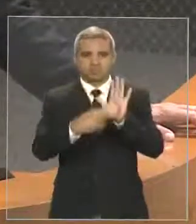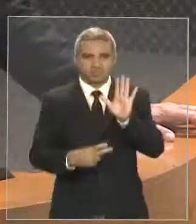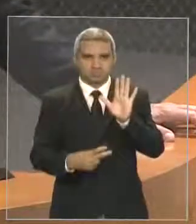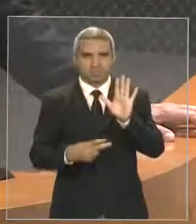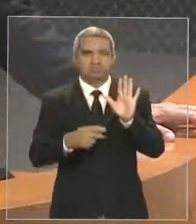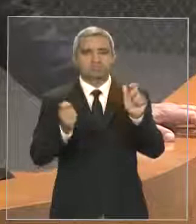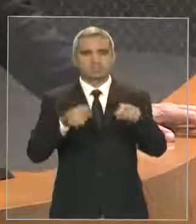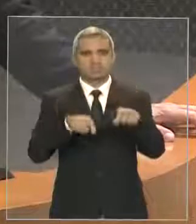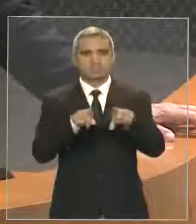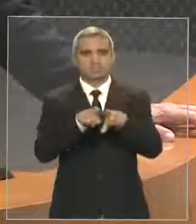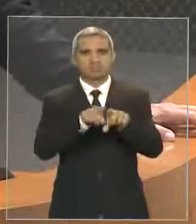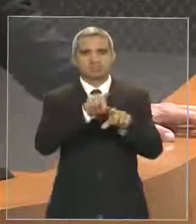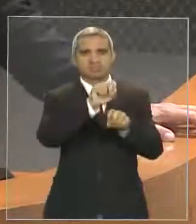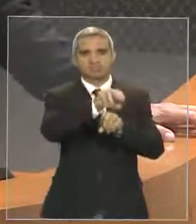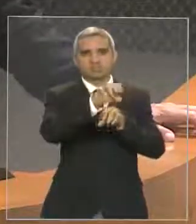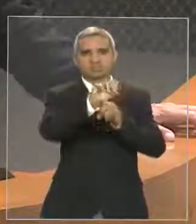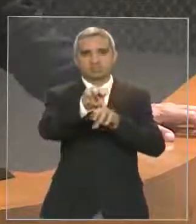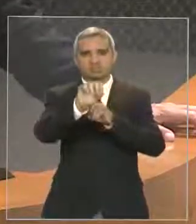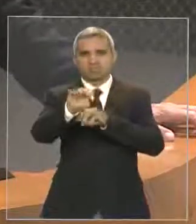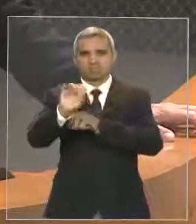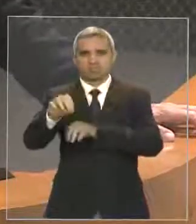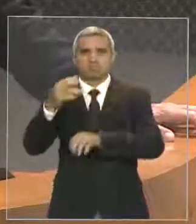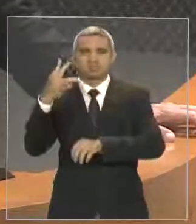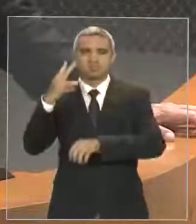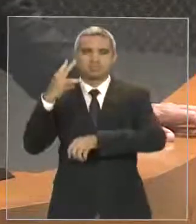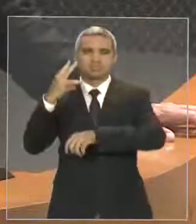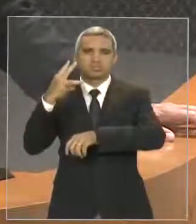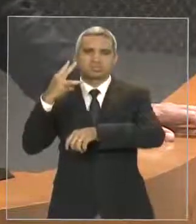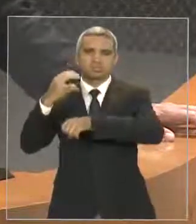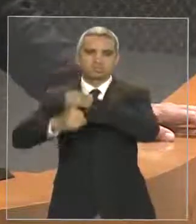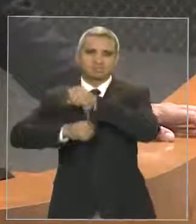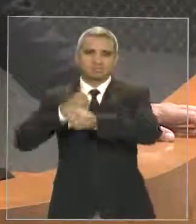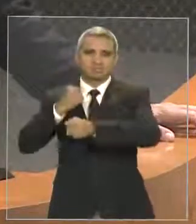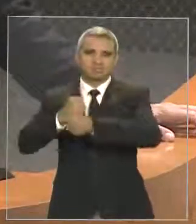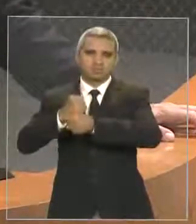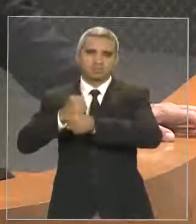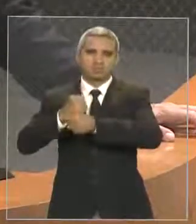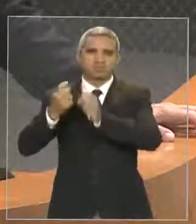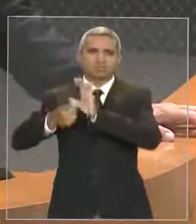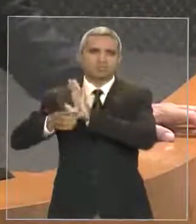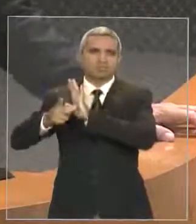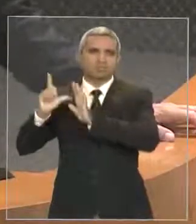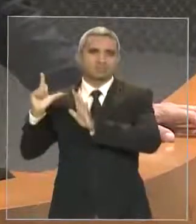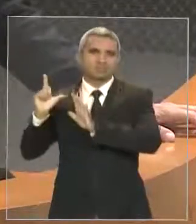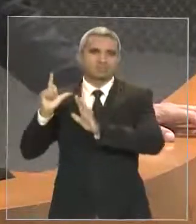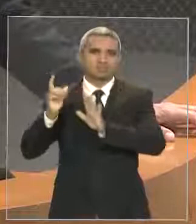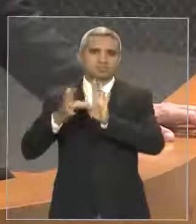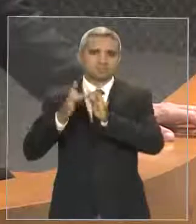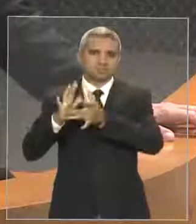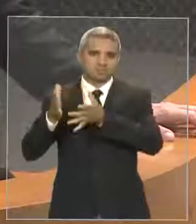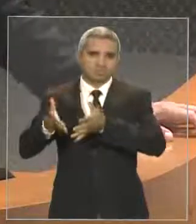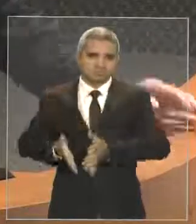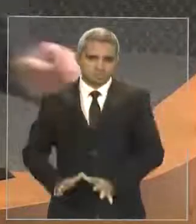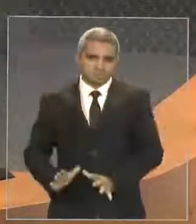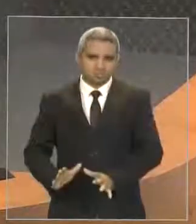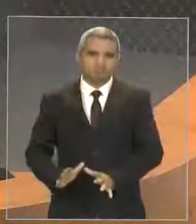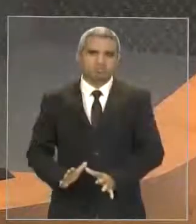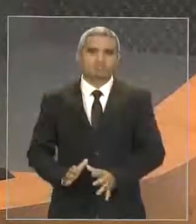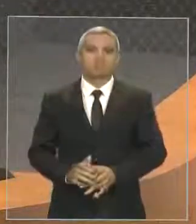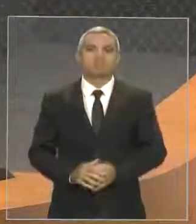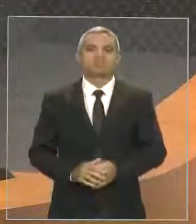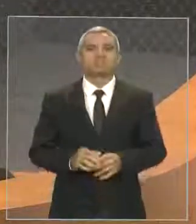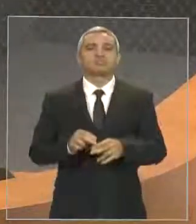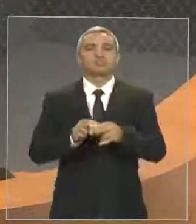Olha, foram 3 mil anos antes de Cristo, porque é aí que nasceu aqui o que nós chamamos de sábio, sabedoria dos